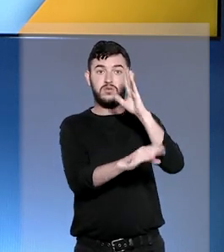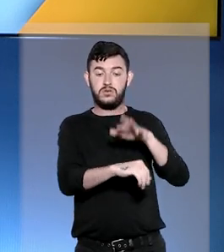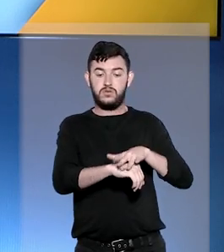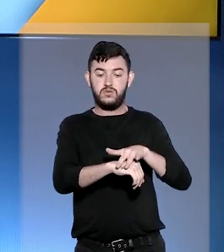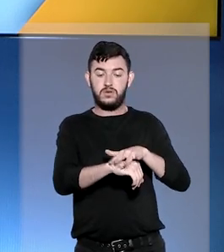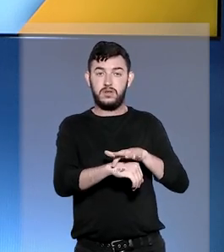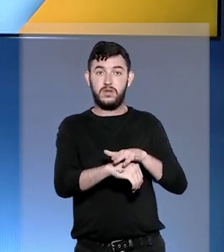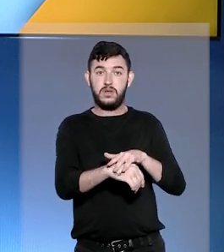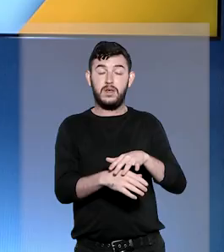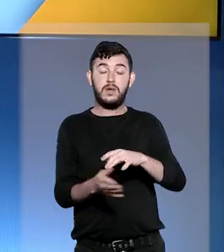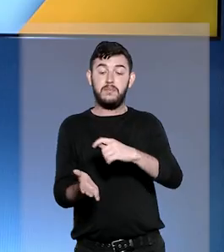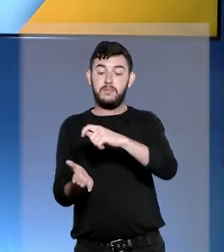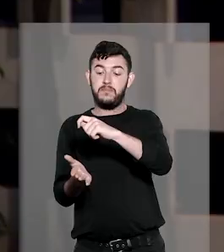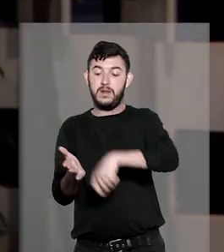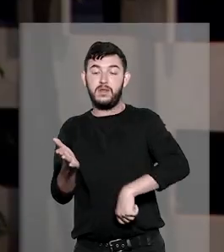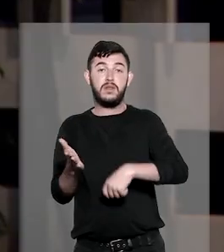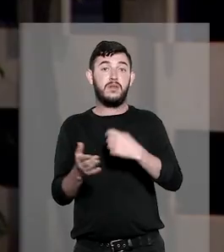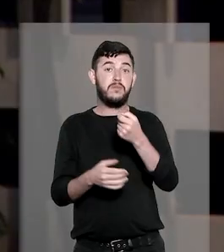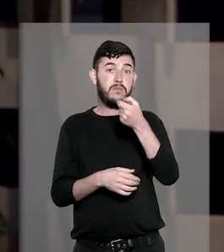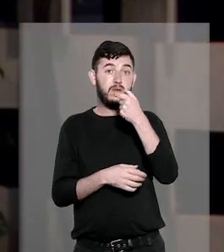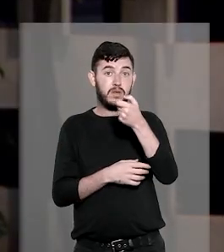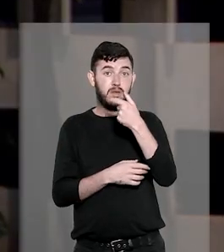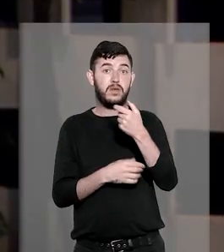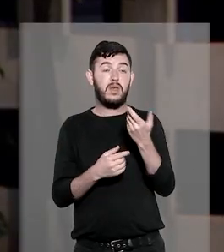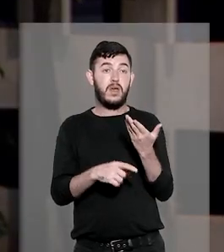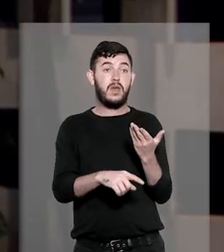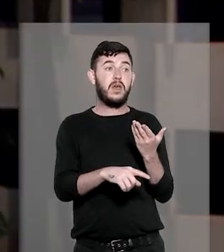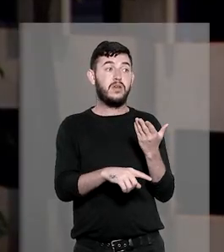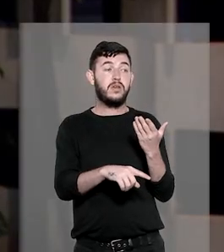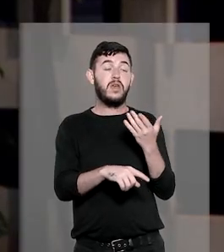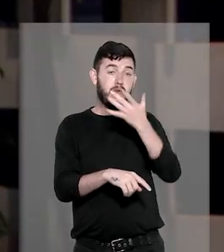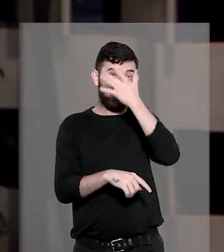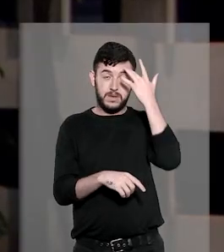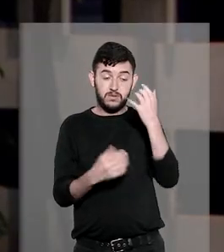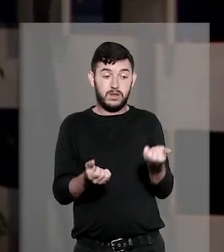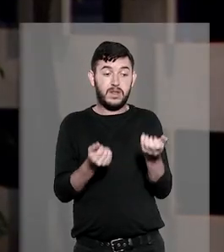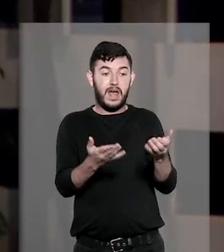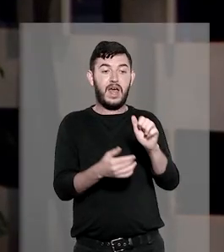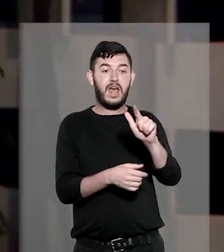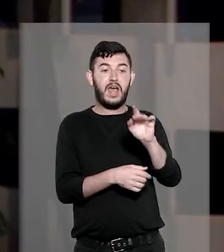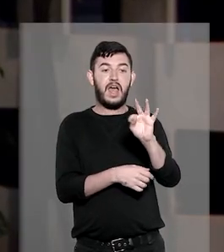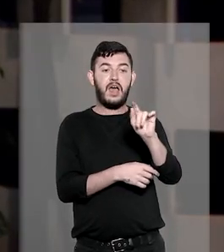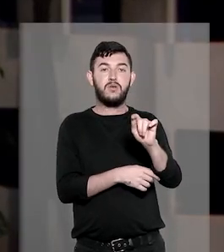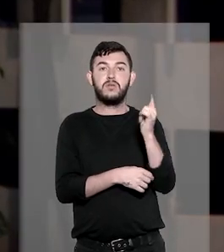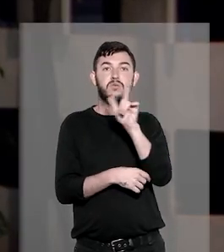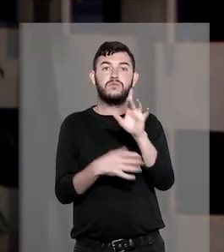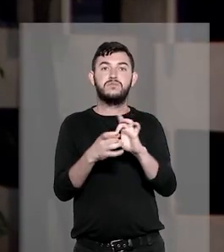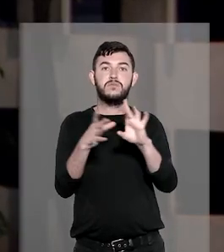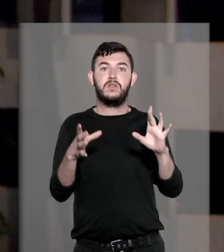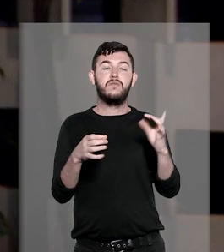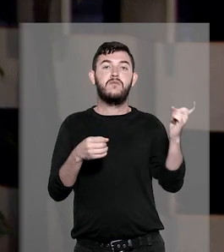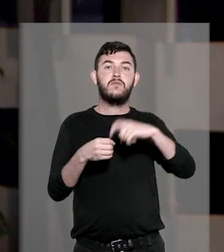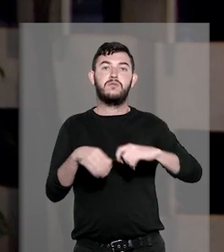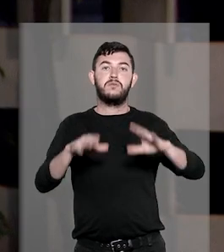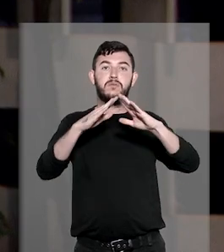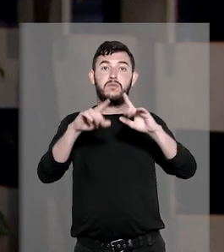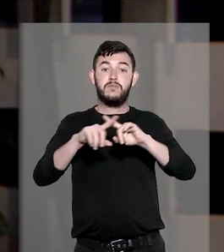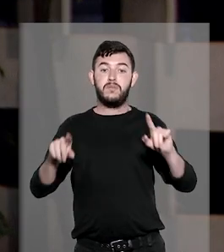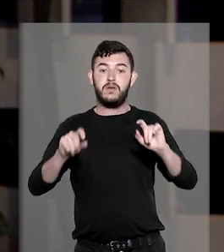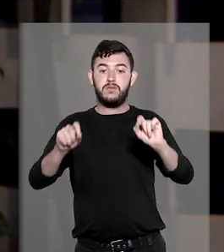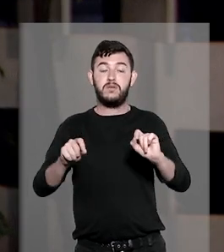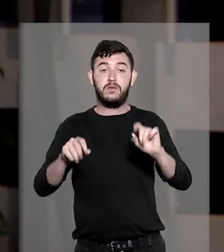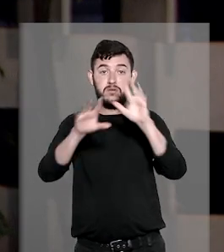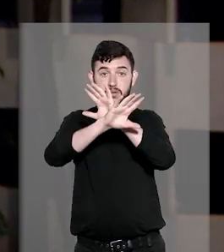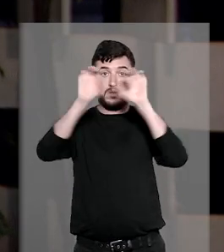e dar alta terapêutica. O Sindicato Médico do Rio Grande do Sul ajuizou a ação para impugnar resoluções e outros